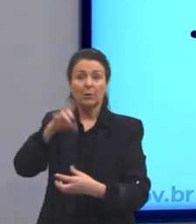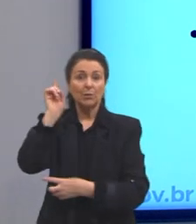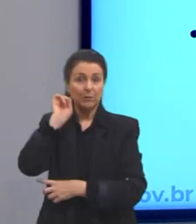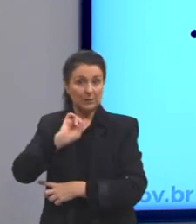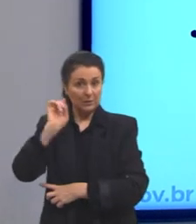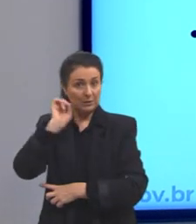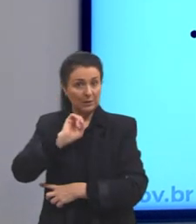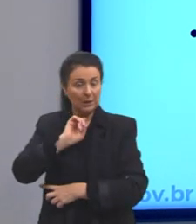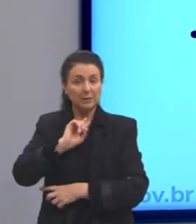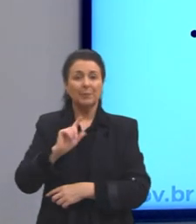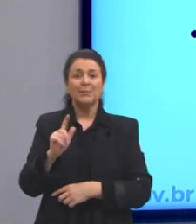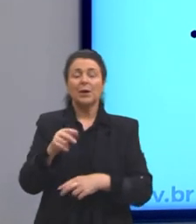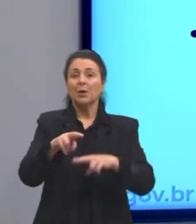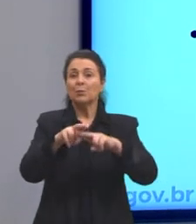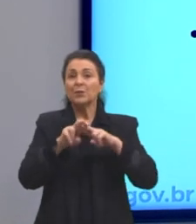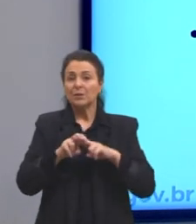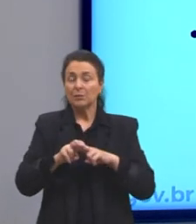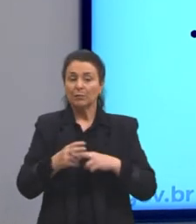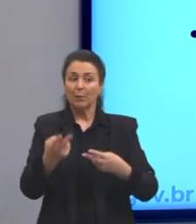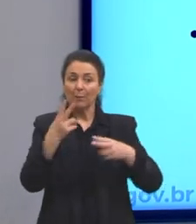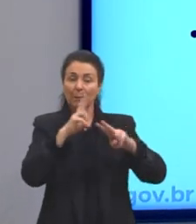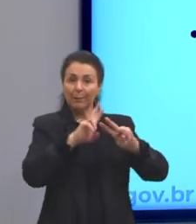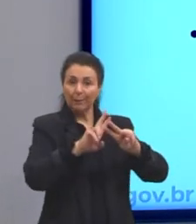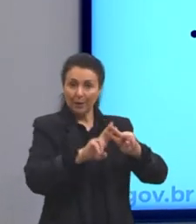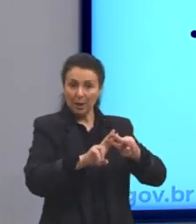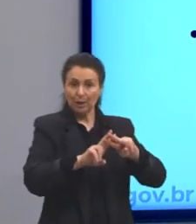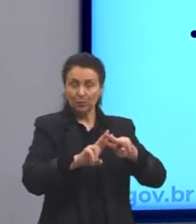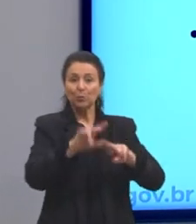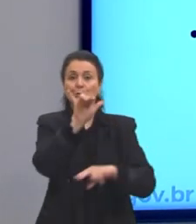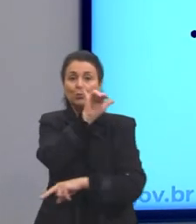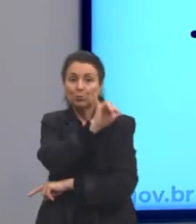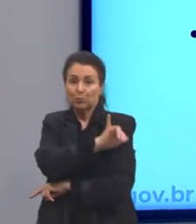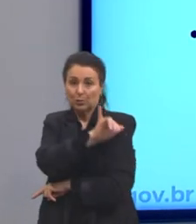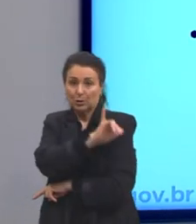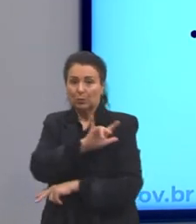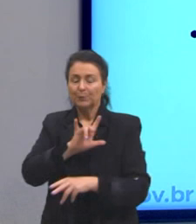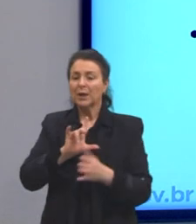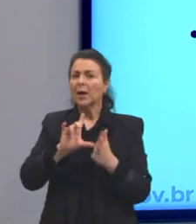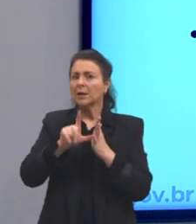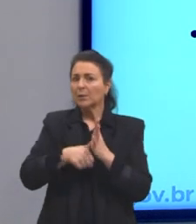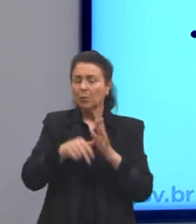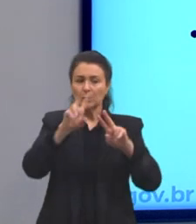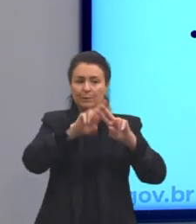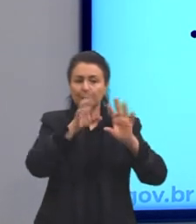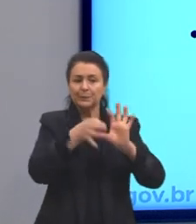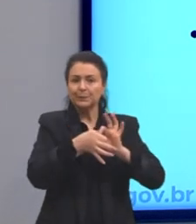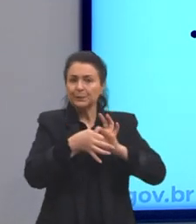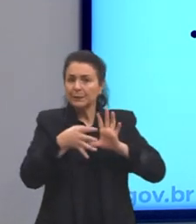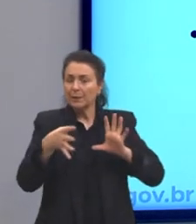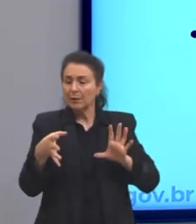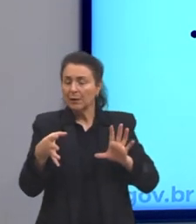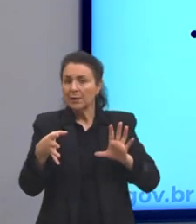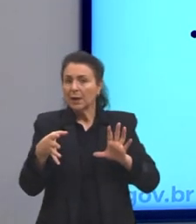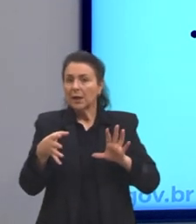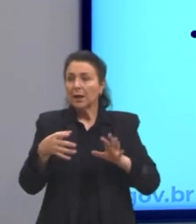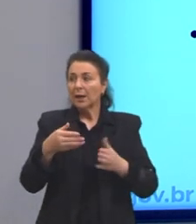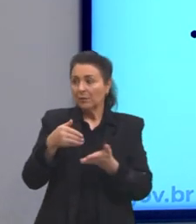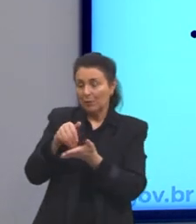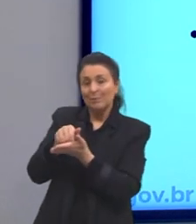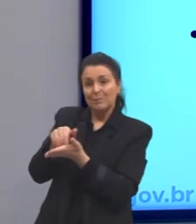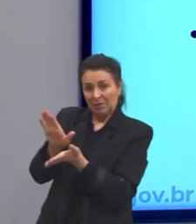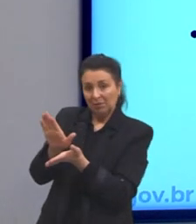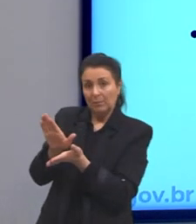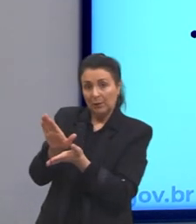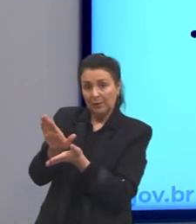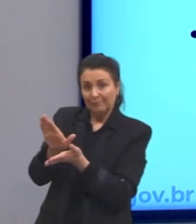conta disso, ele foi preso, levado para o Rio de Janeiro. Quando ele saiu da prisão, ele foi segregado. Ele